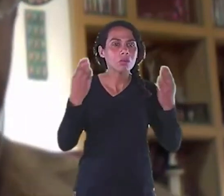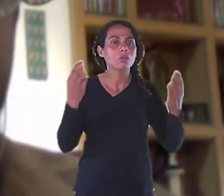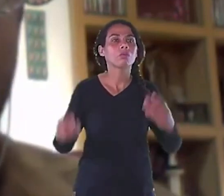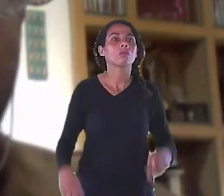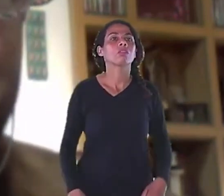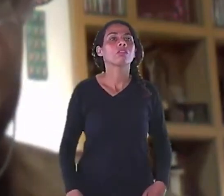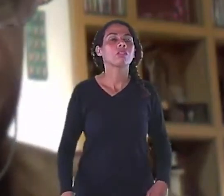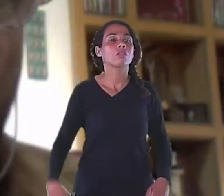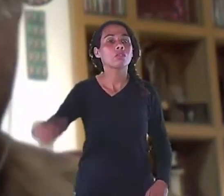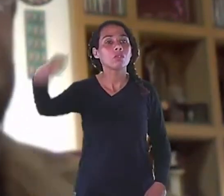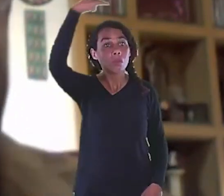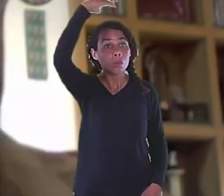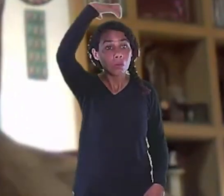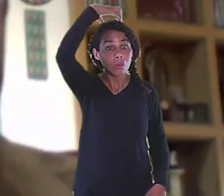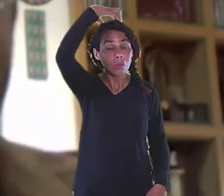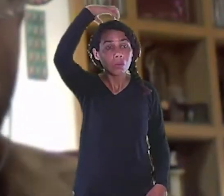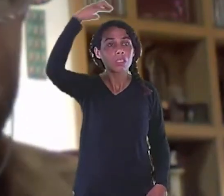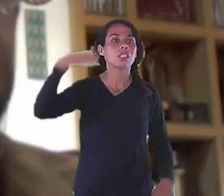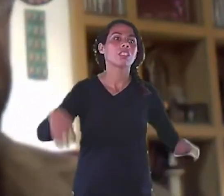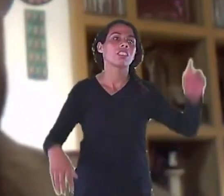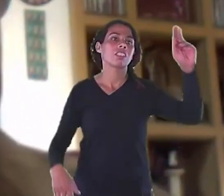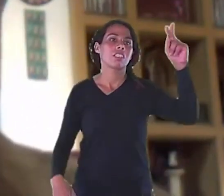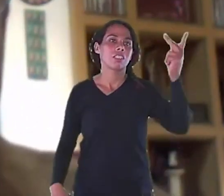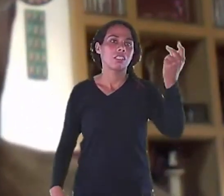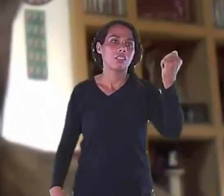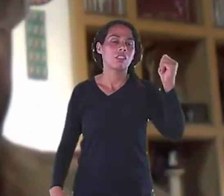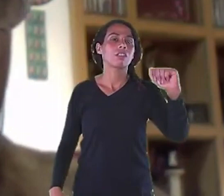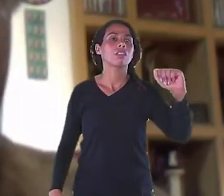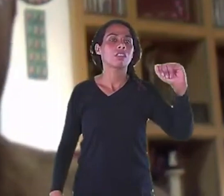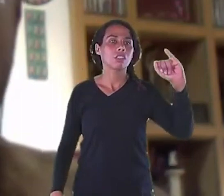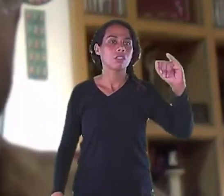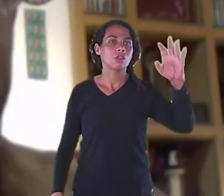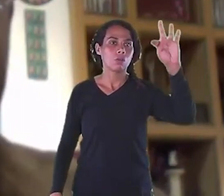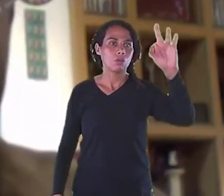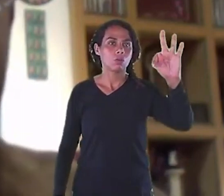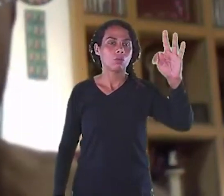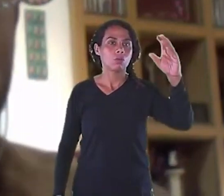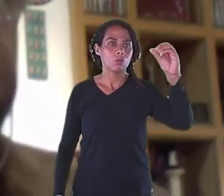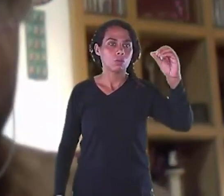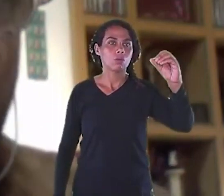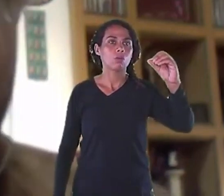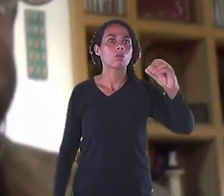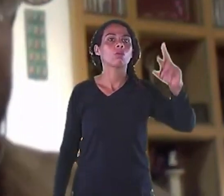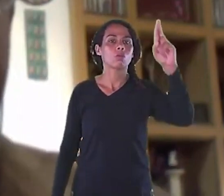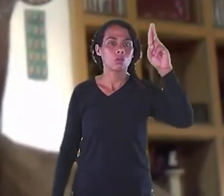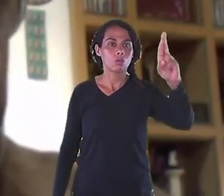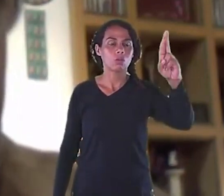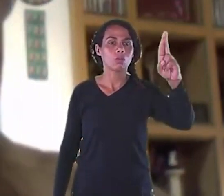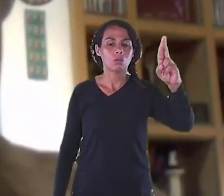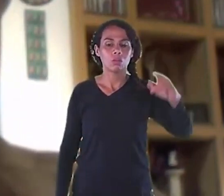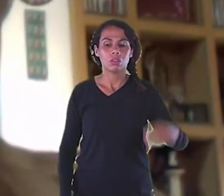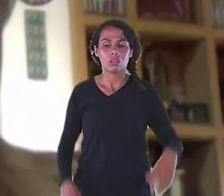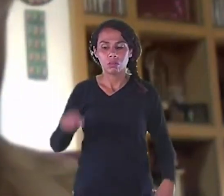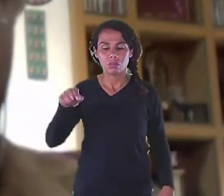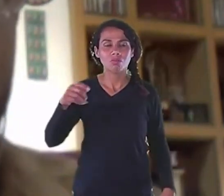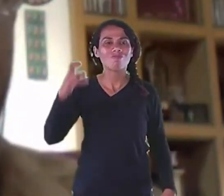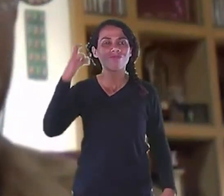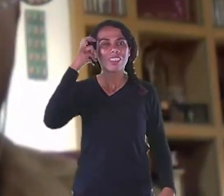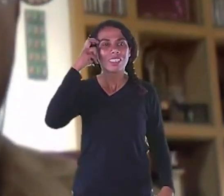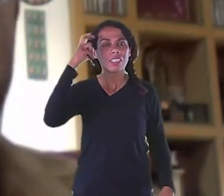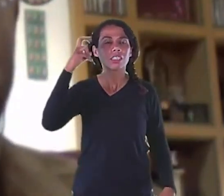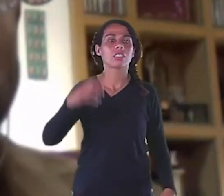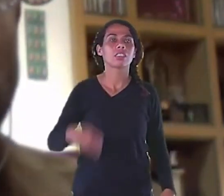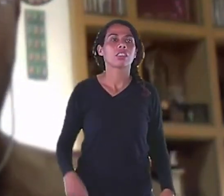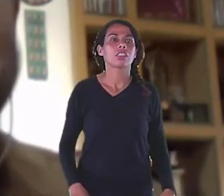Específica O de arquitetura e design Arte e design Arquitetura e engenharia Arquitetura e design Engenharia Que é o caso O